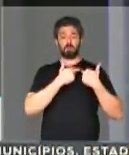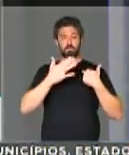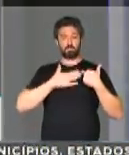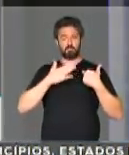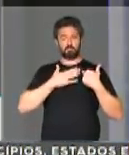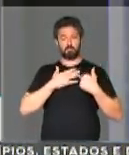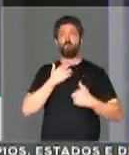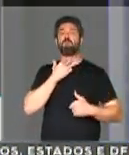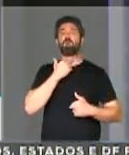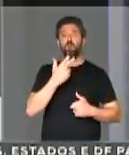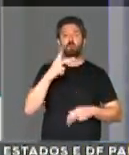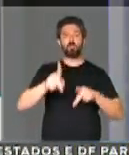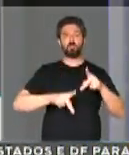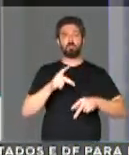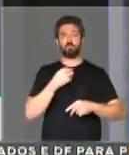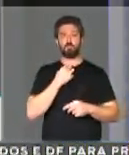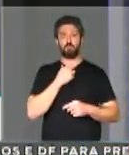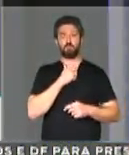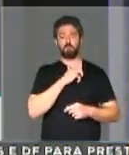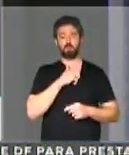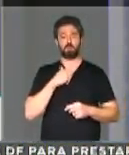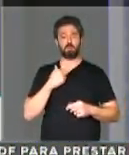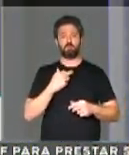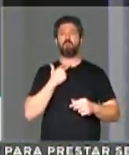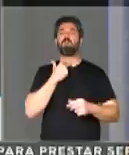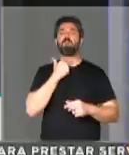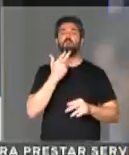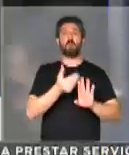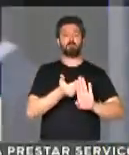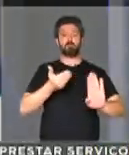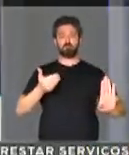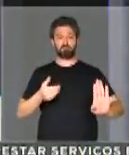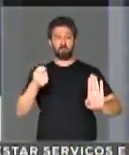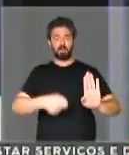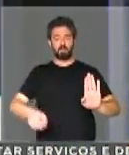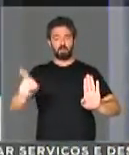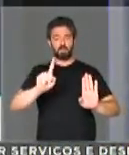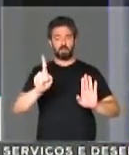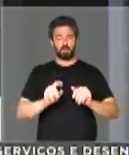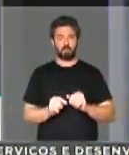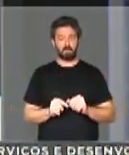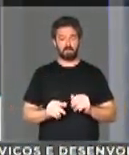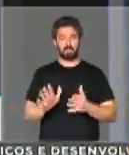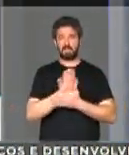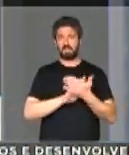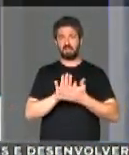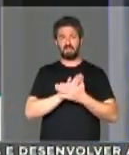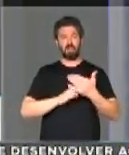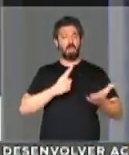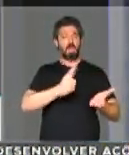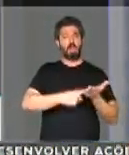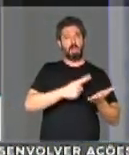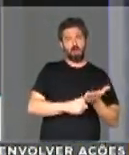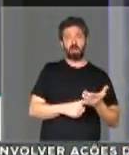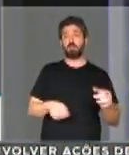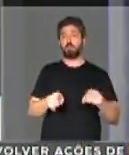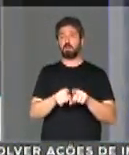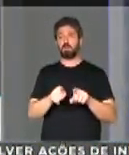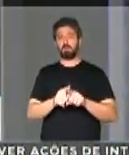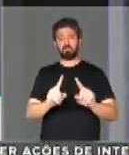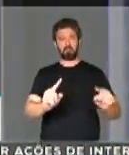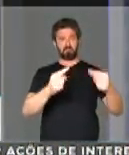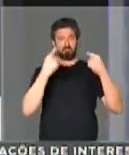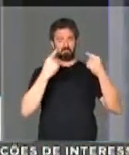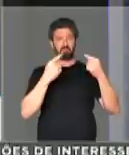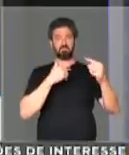de voz do povo, uma voz independente, que não depende de nenhum tipo de conchavo ou muito menos de